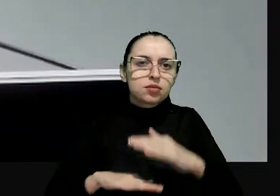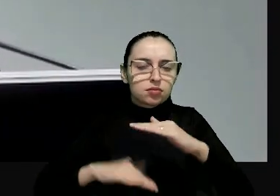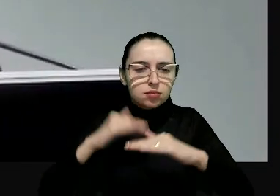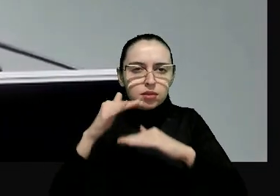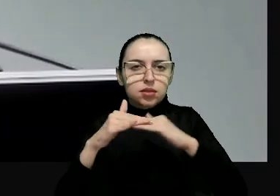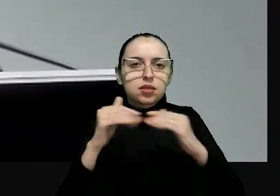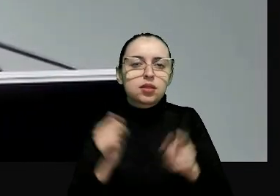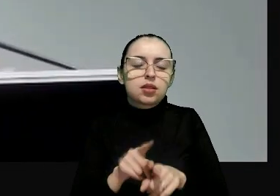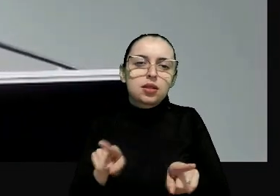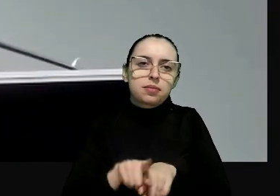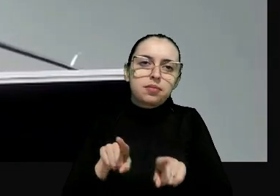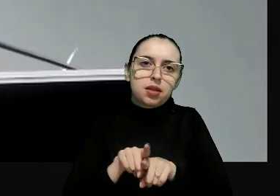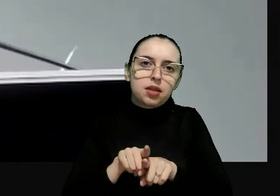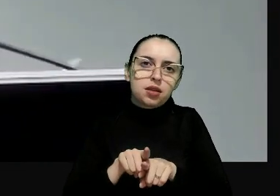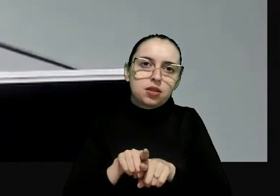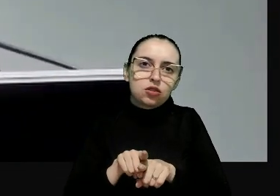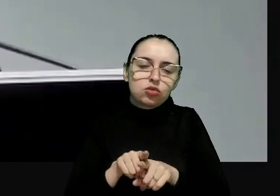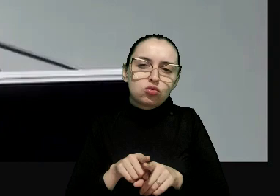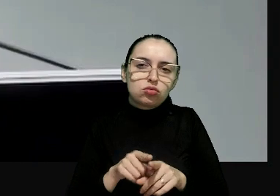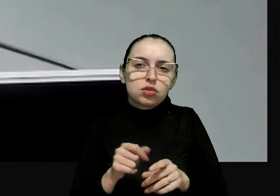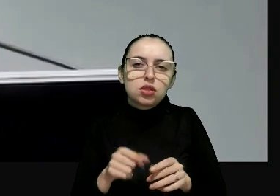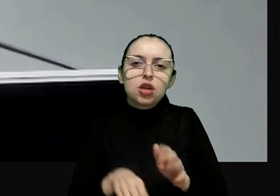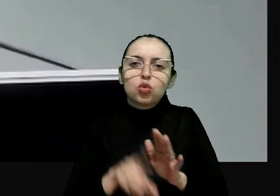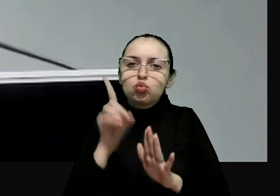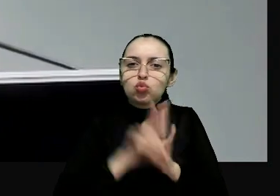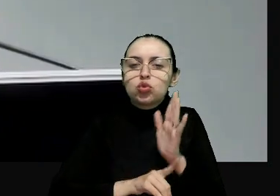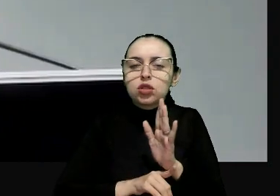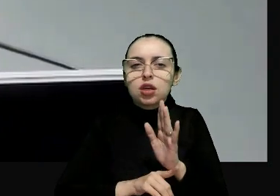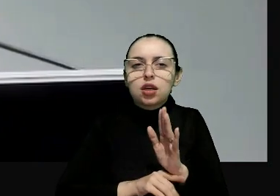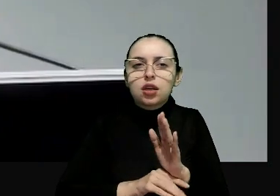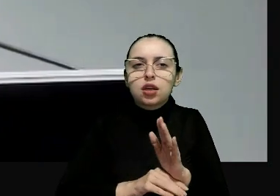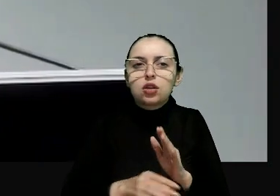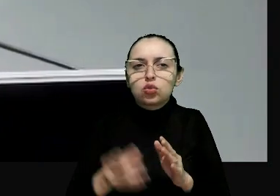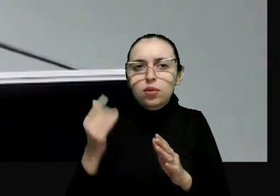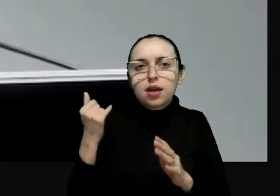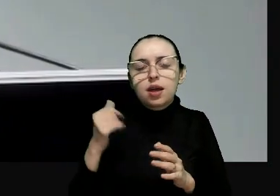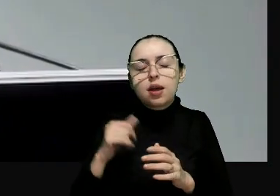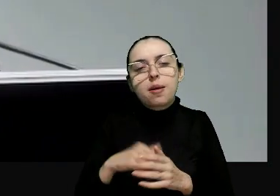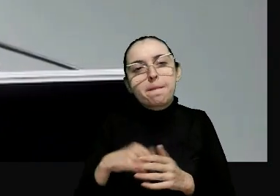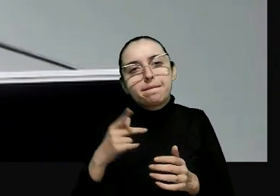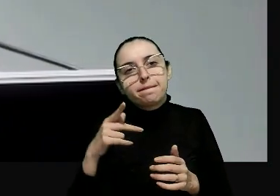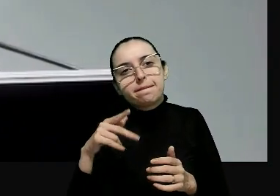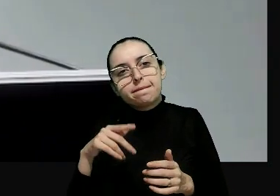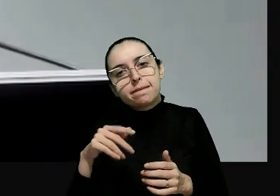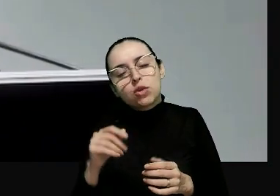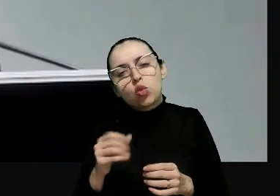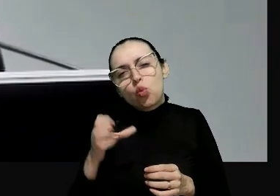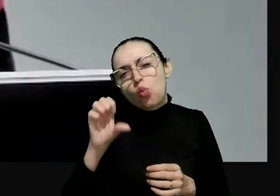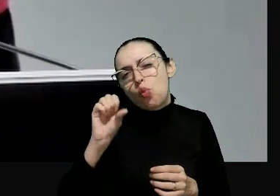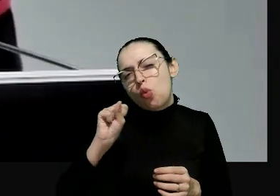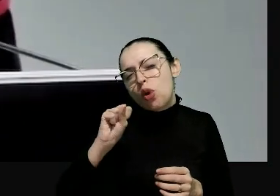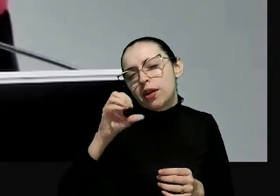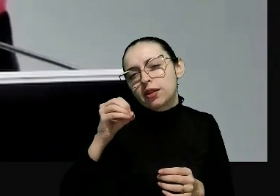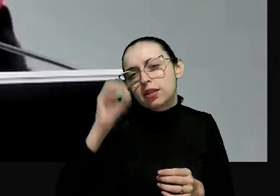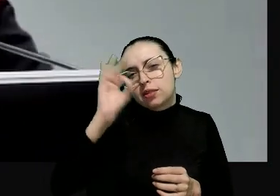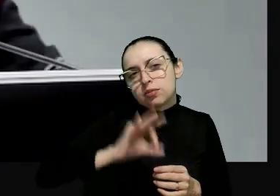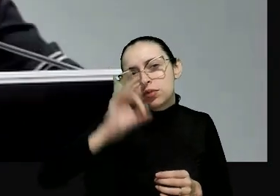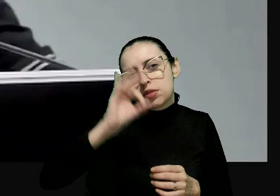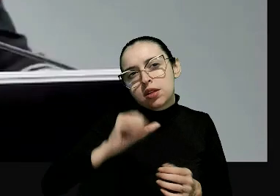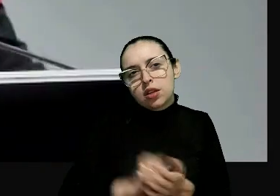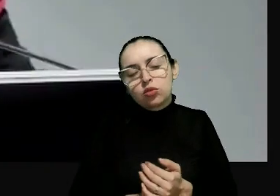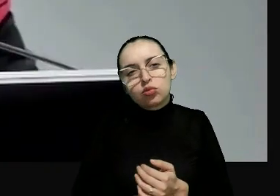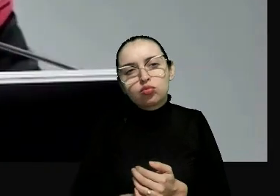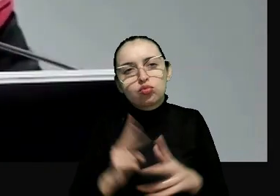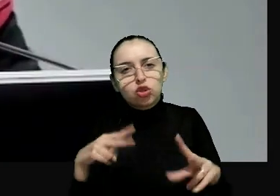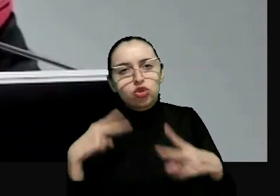um passivo no que se refere às medidas provisionais. Então temos ali, eu diria 80% dos casos, envolve o nosso